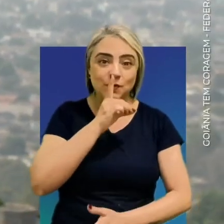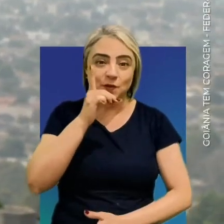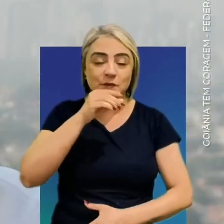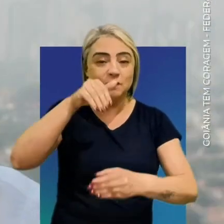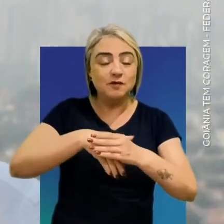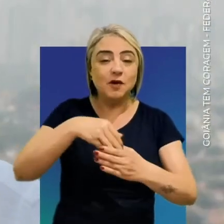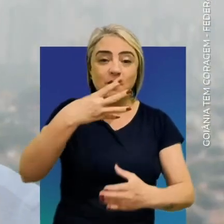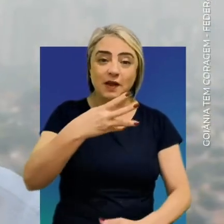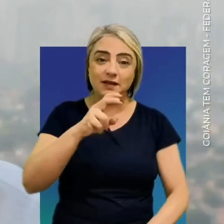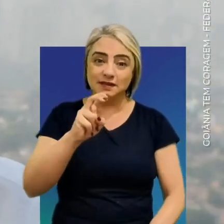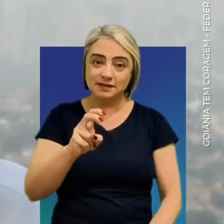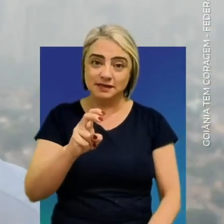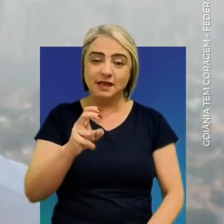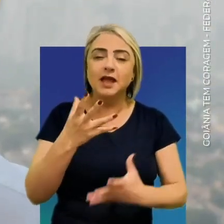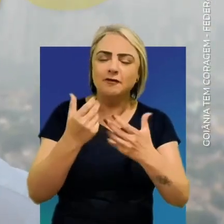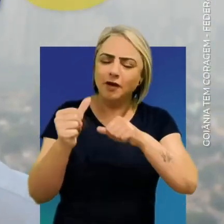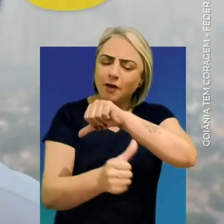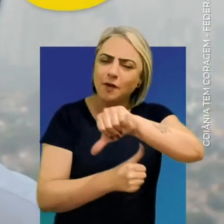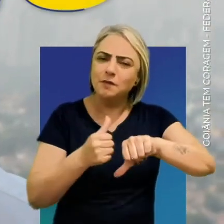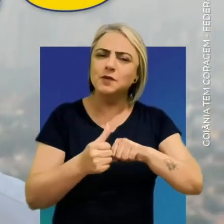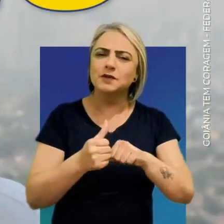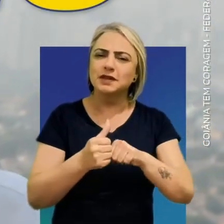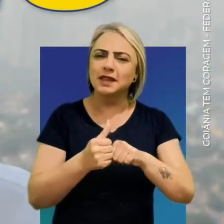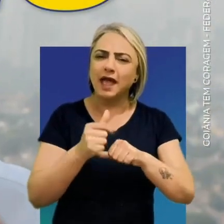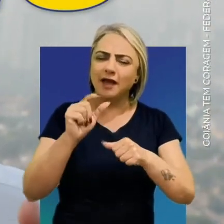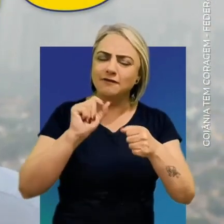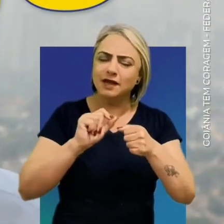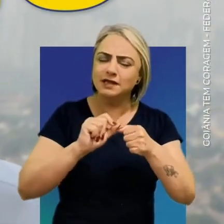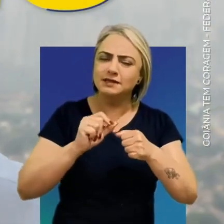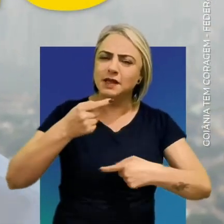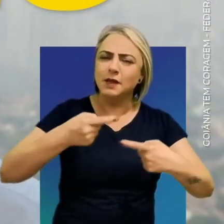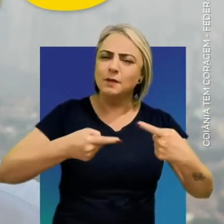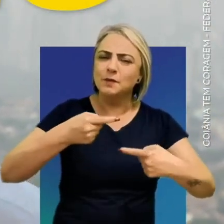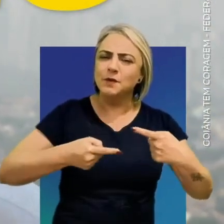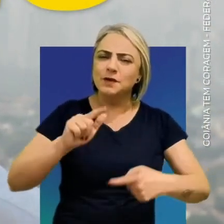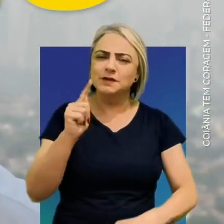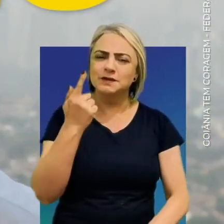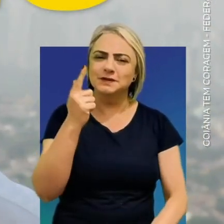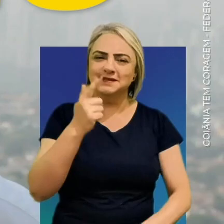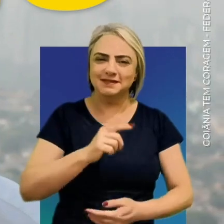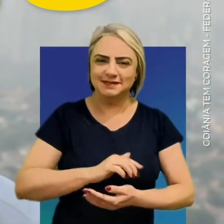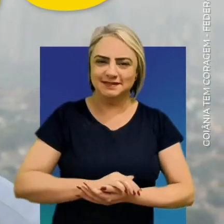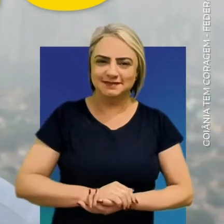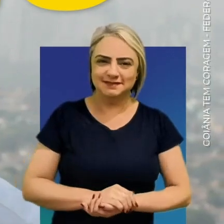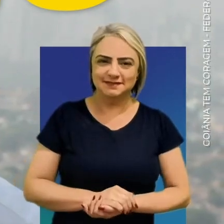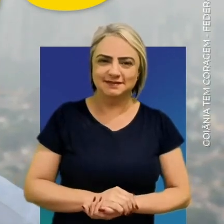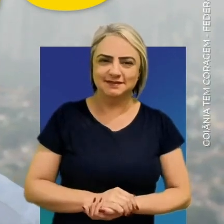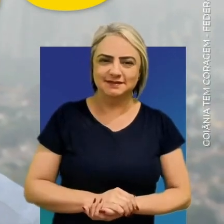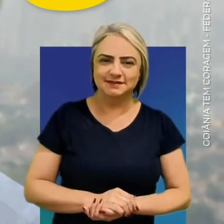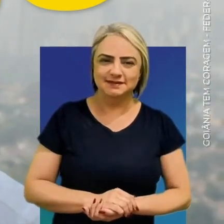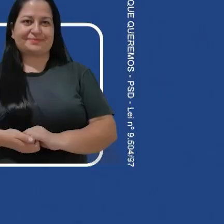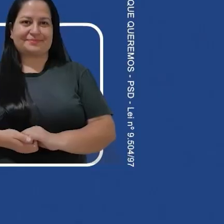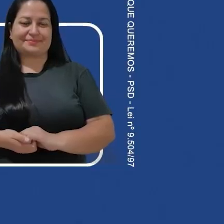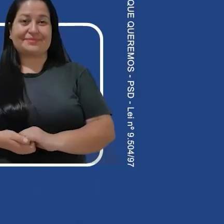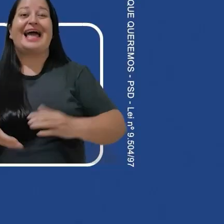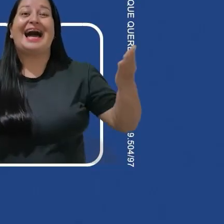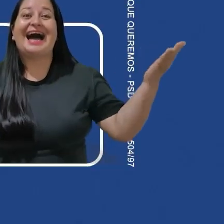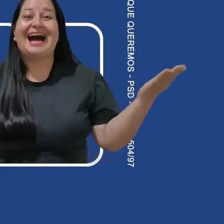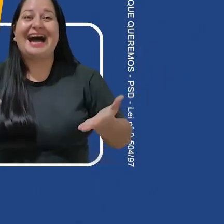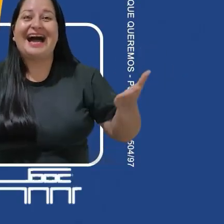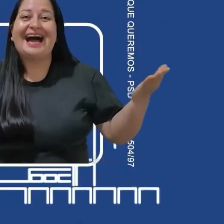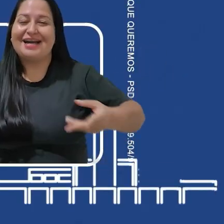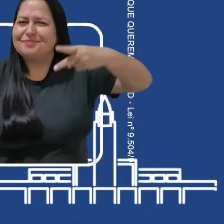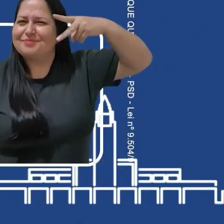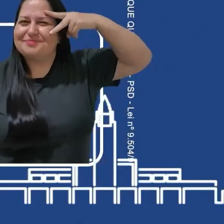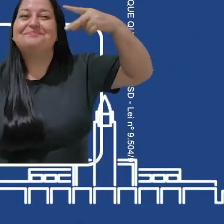reais. No domingo, vote 45. Vamos mudar a forma de fazer política em Goiânia. Agora